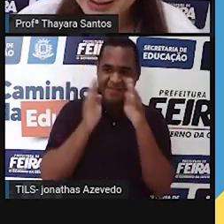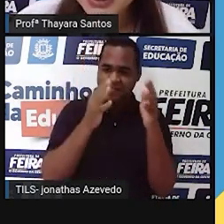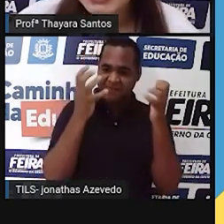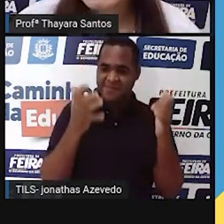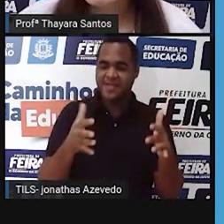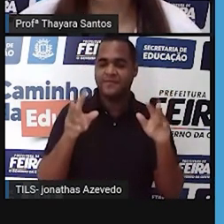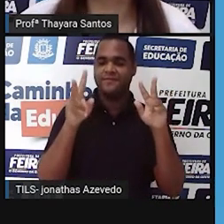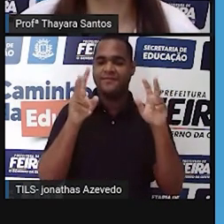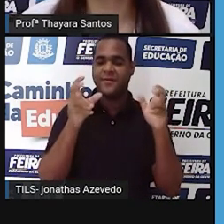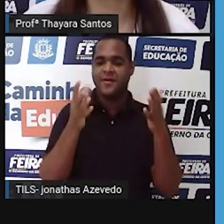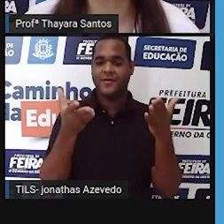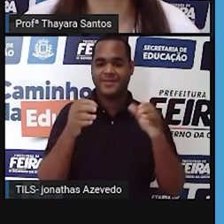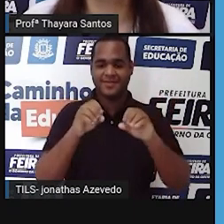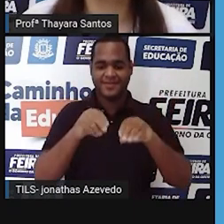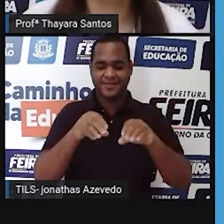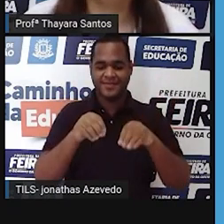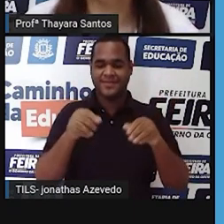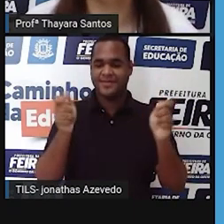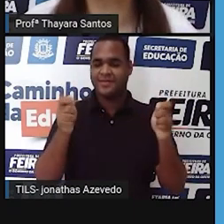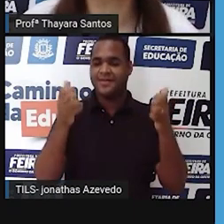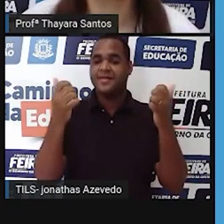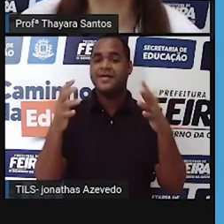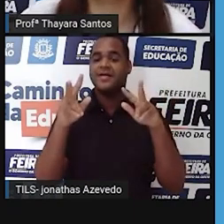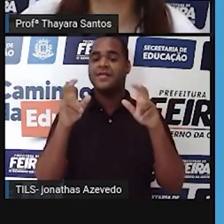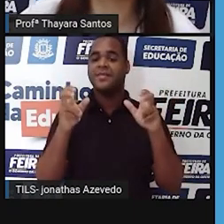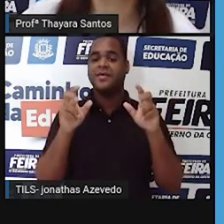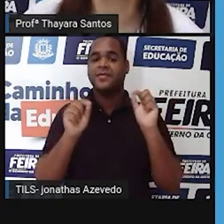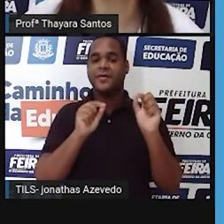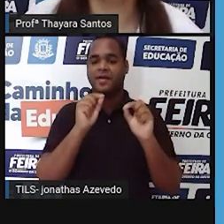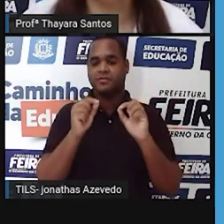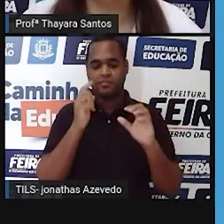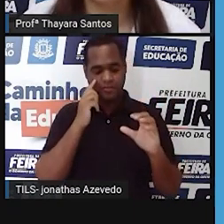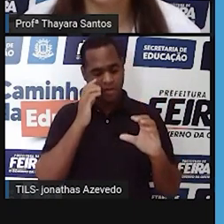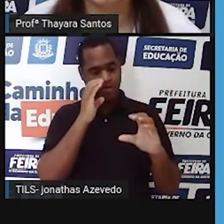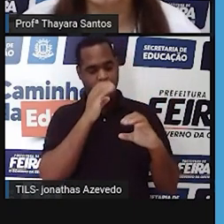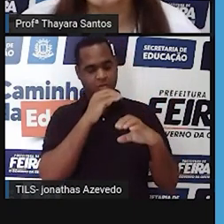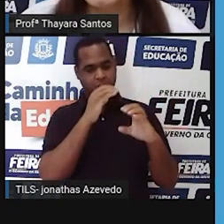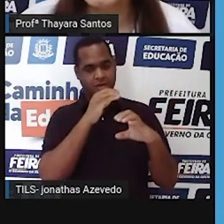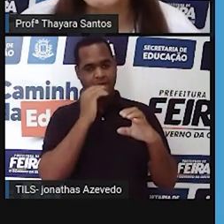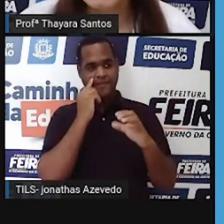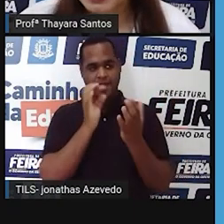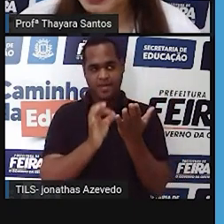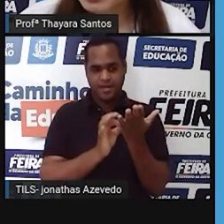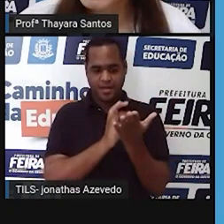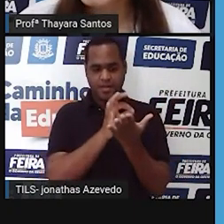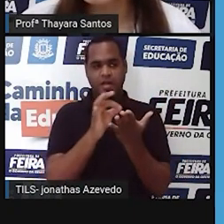aula. Então, o tema da nossa aula de hoje é o Microscópio e a Descoberta da Célula.